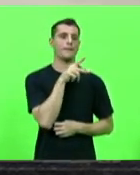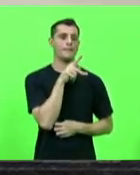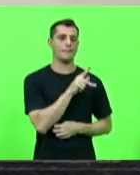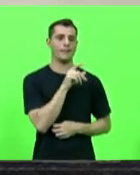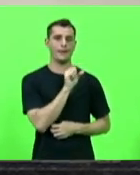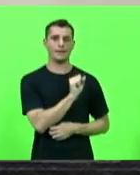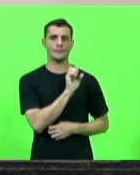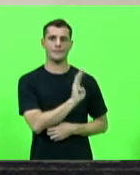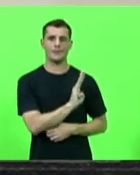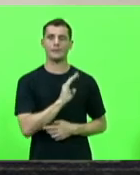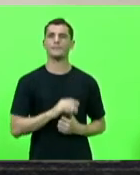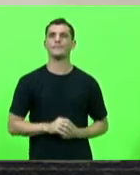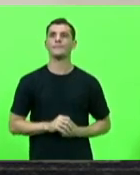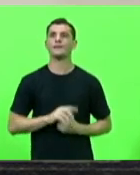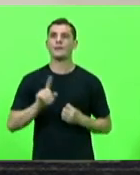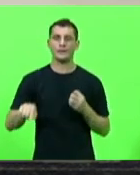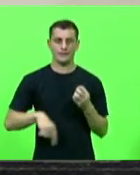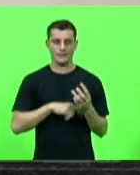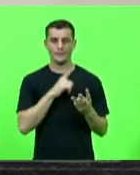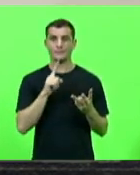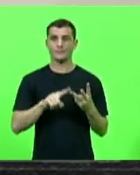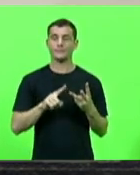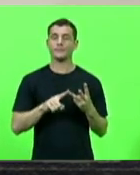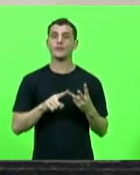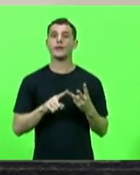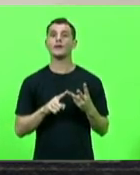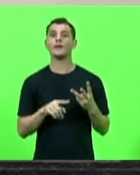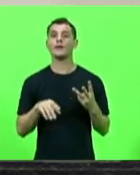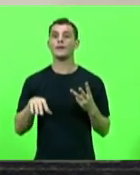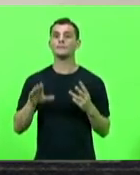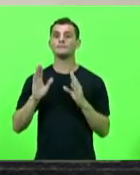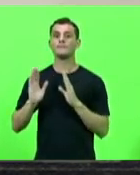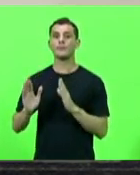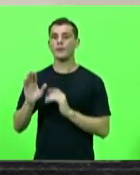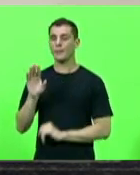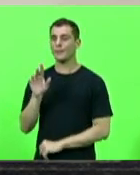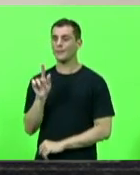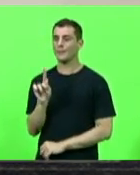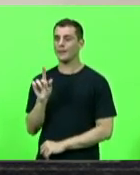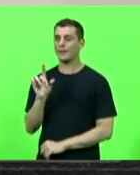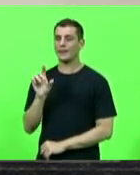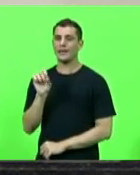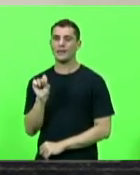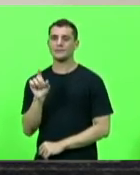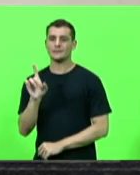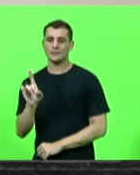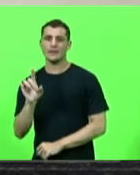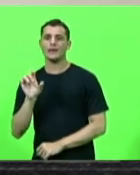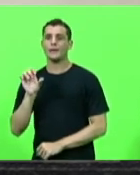próximo horário ao bloco PSD PSC